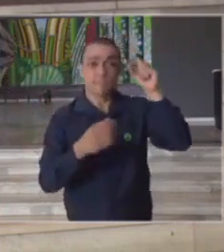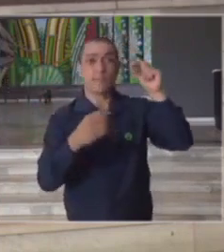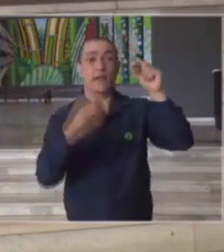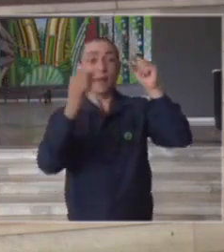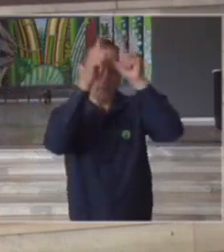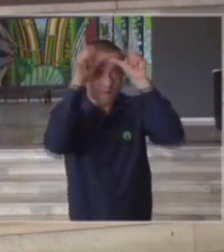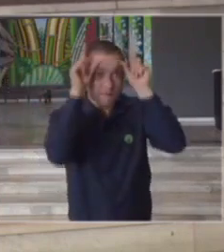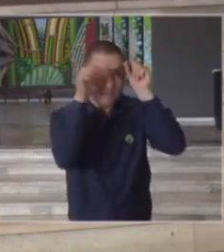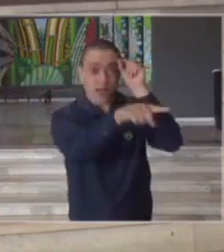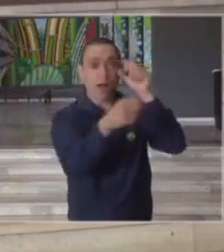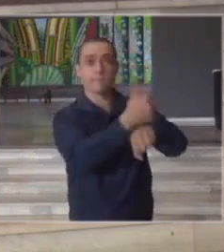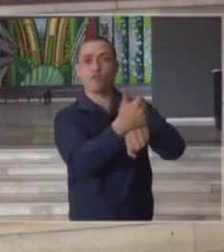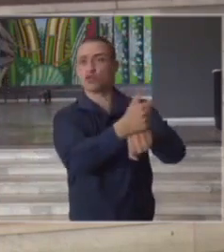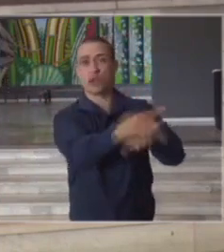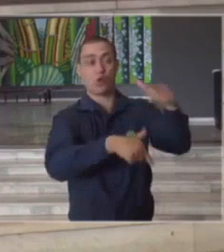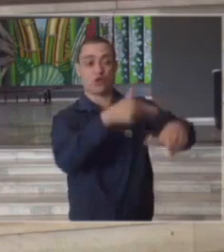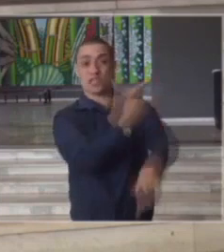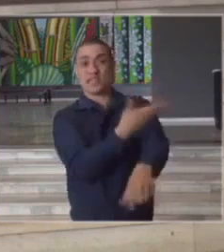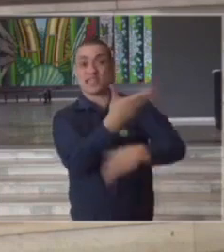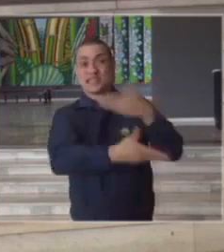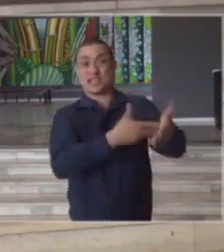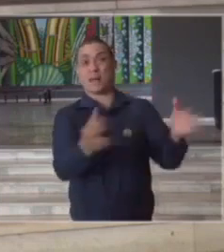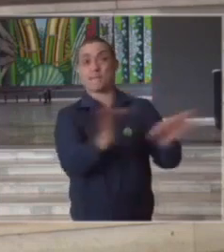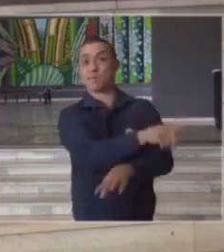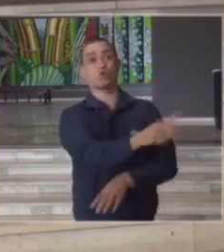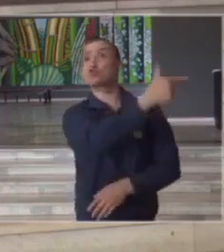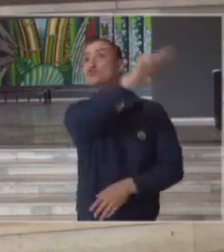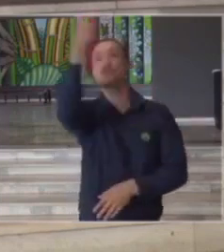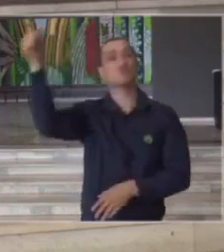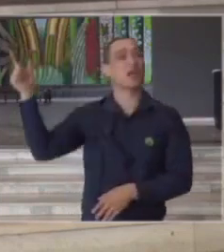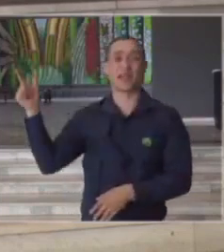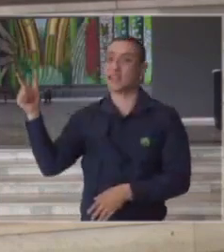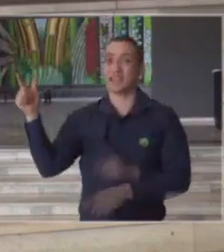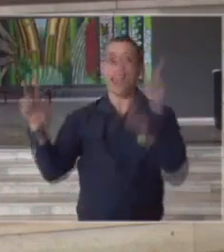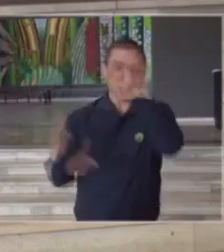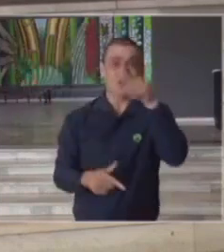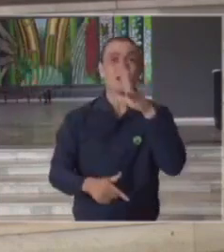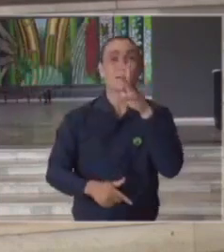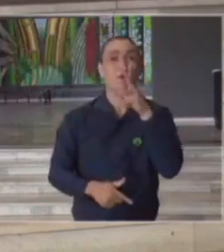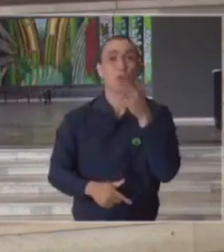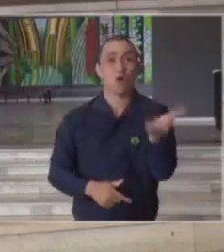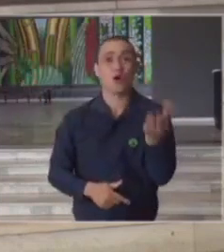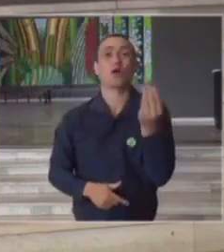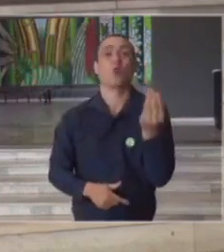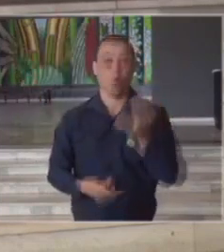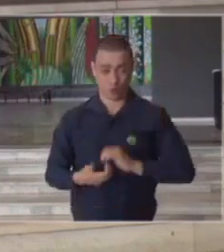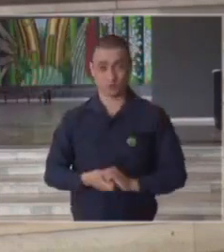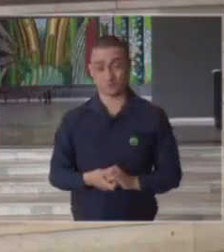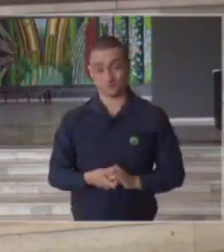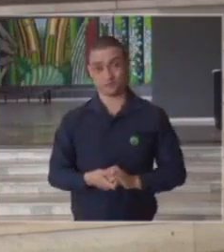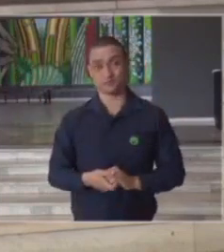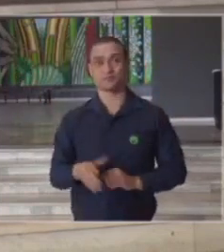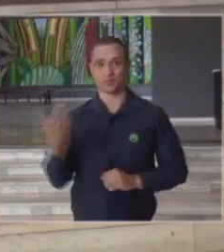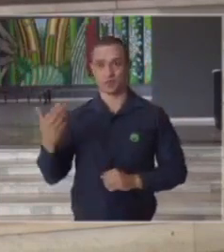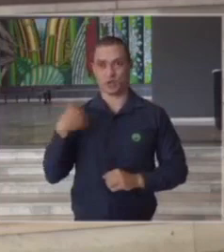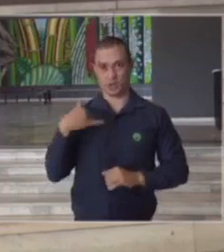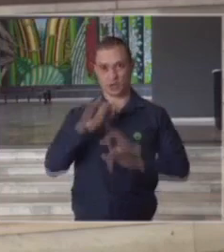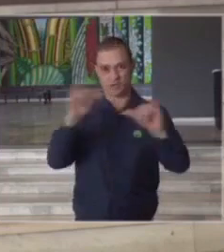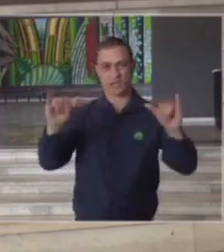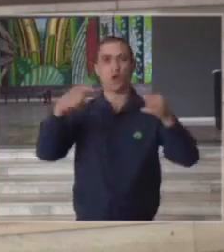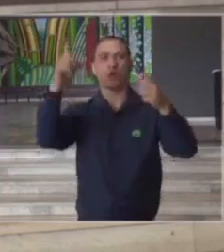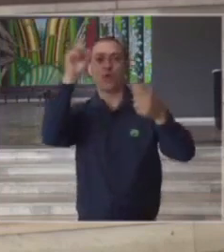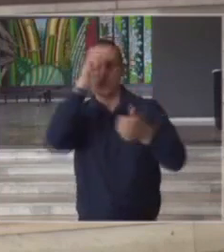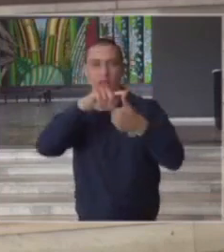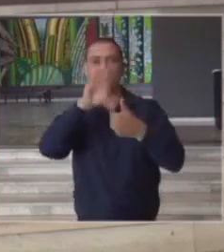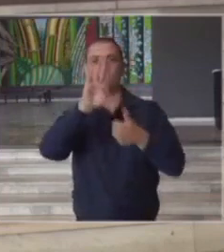treinados e demoraria muito tempo para treiná-los então os que eu estou basicamente recorrendo beneficência